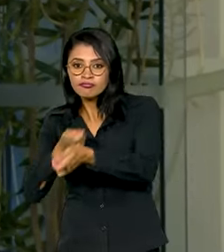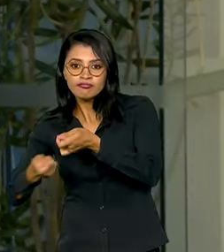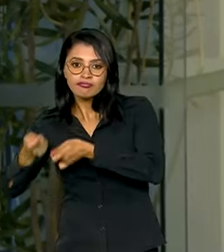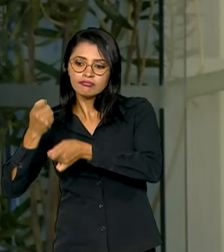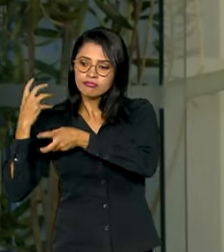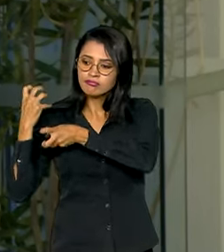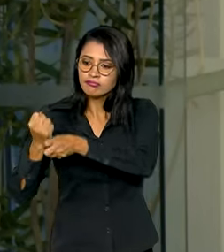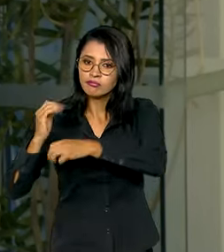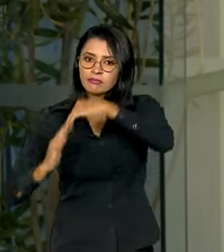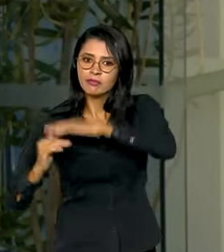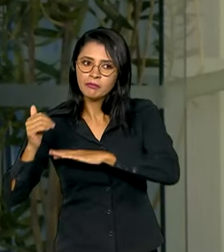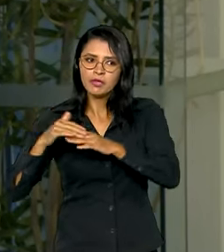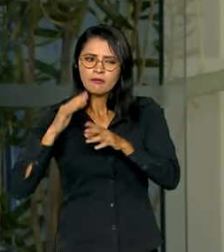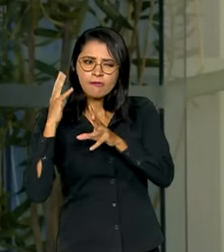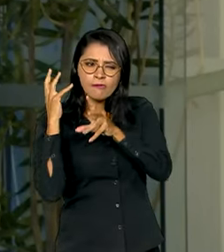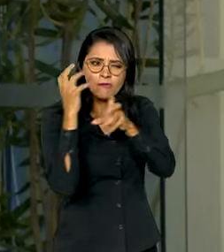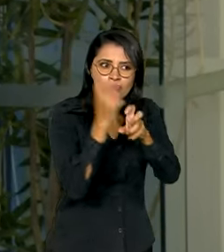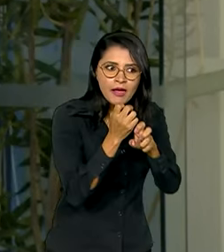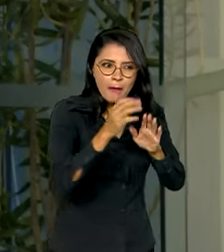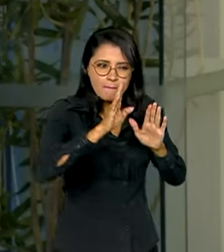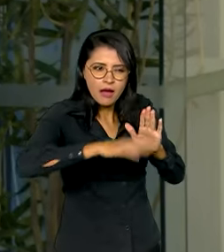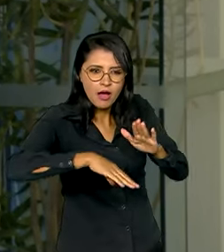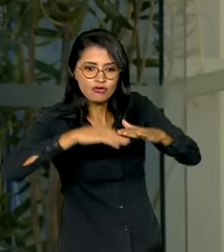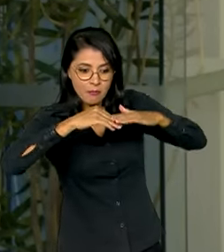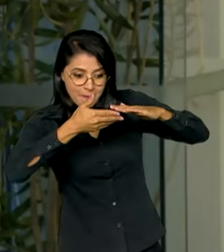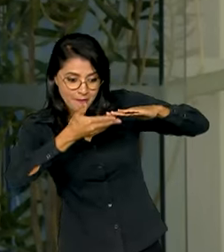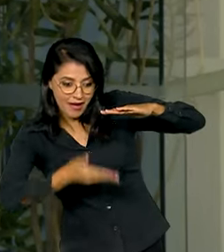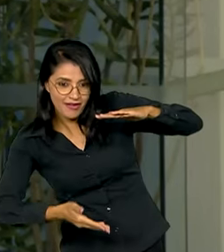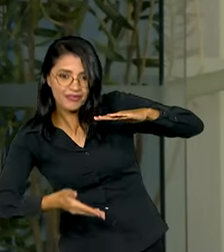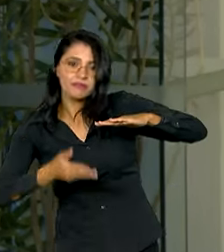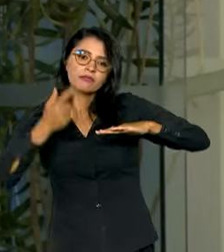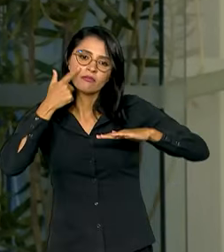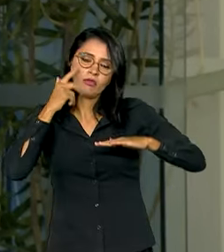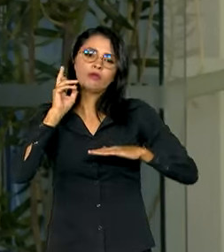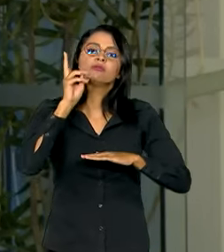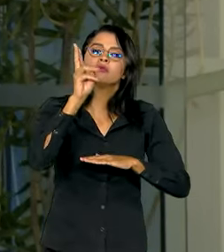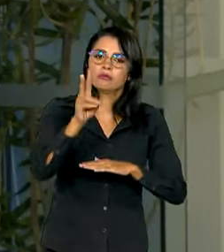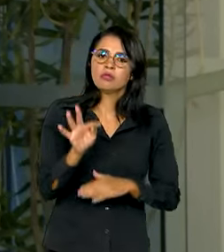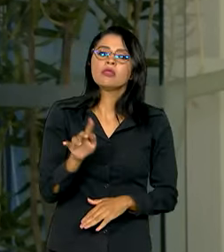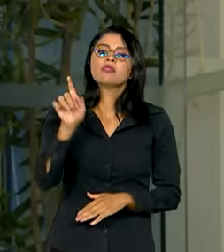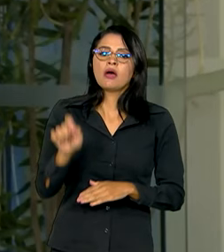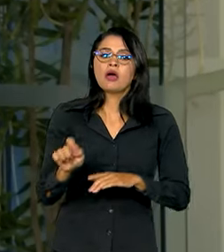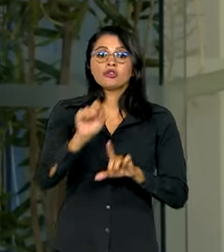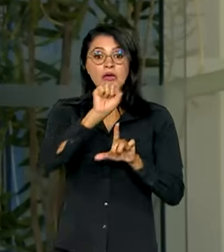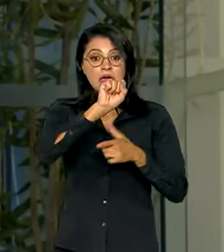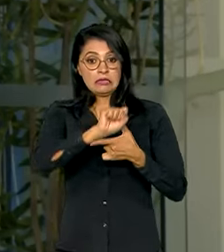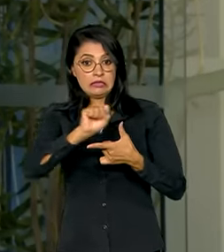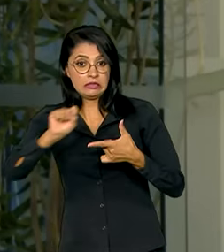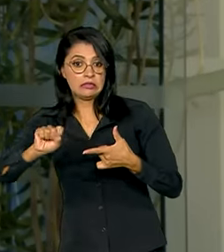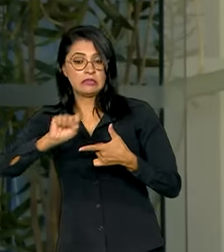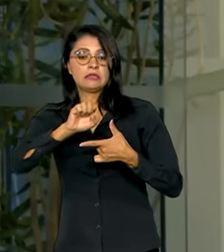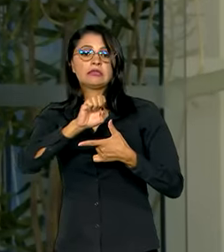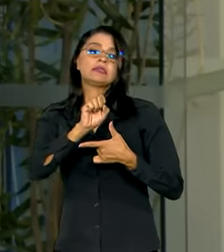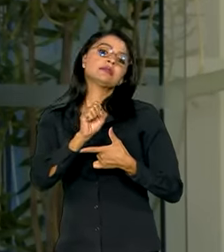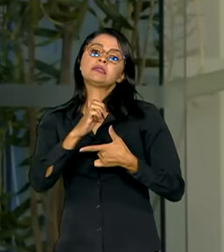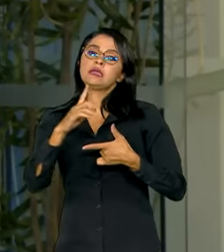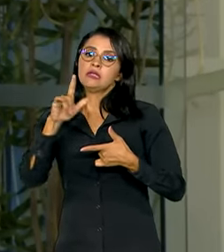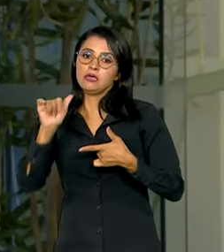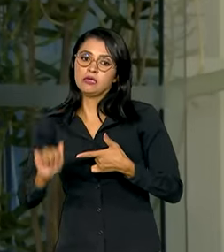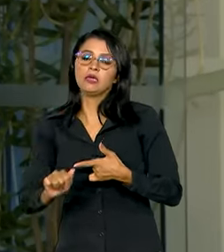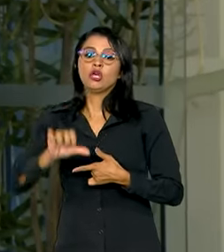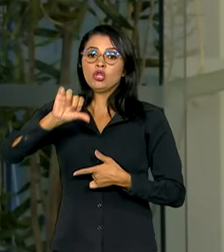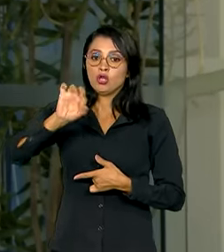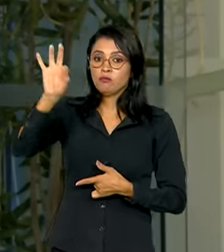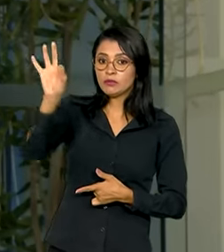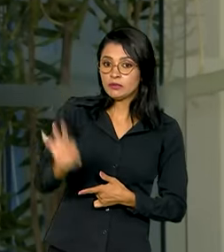revisão para baixo. E os economistas mantiveram a previsão para a taxa Selic em 9% este ano, e aí a gente lembra.